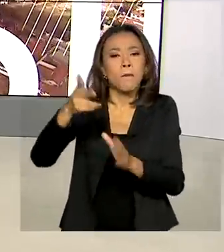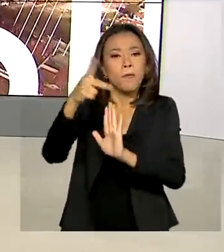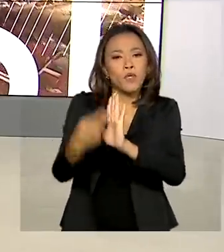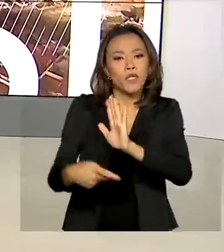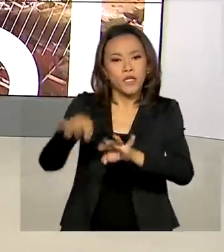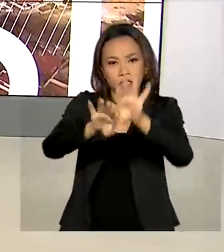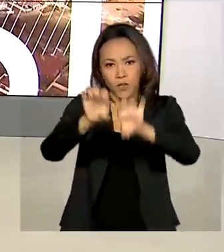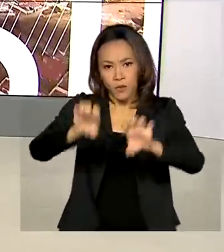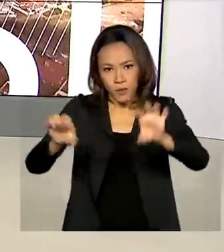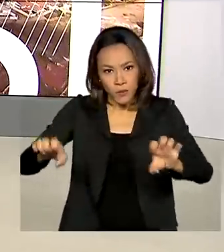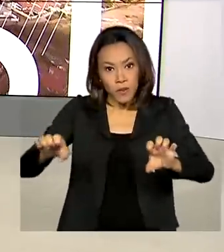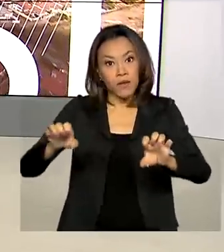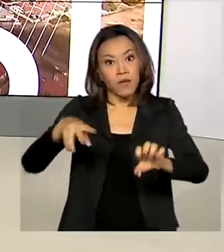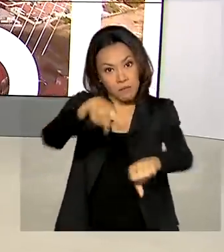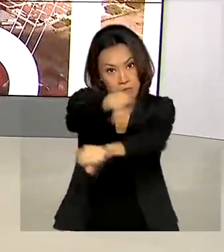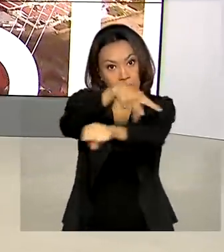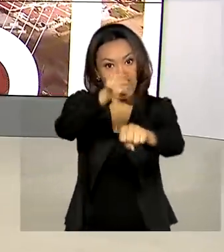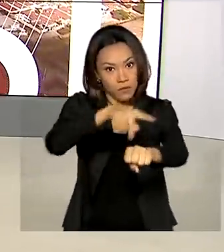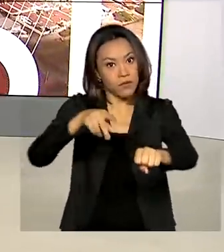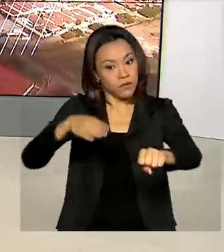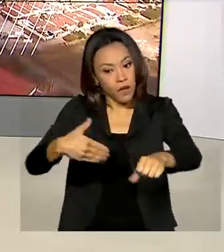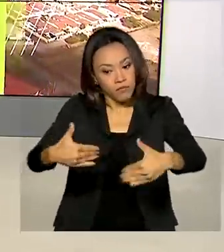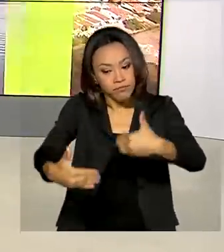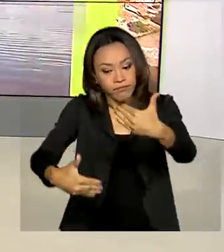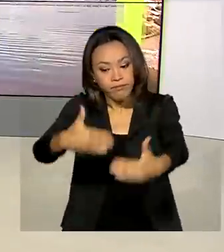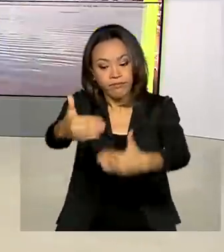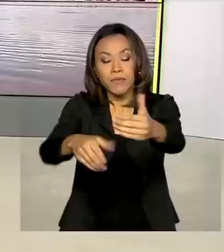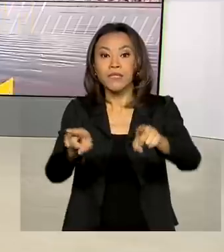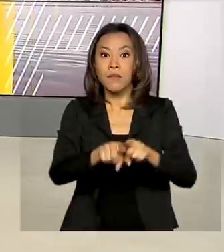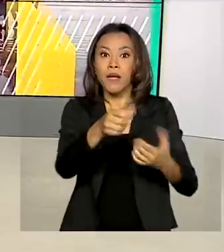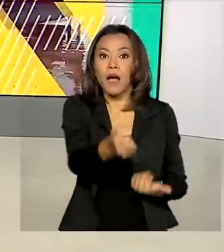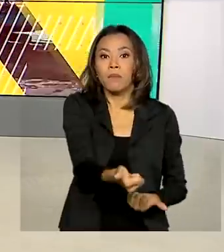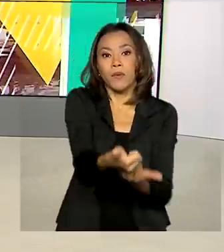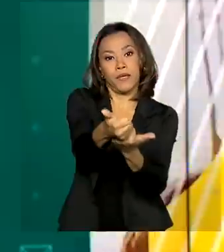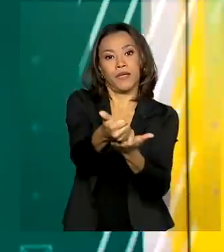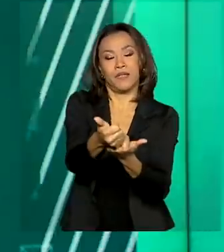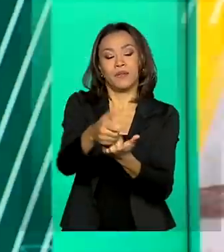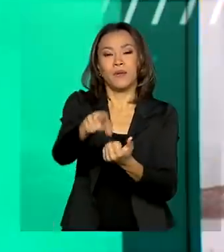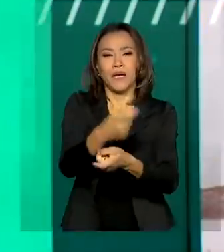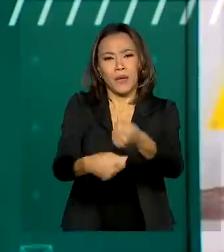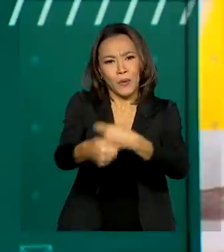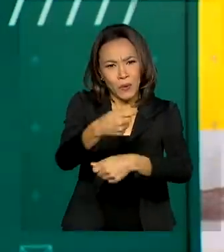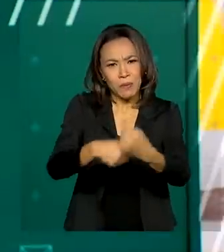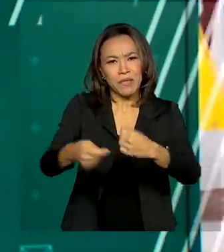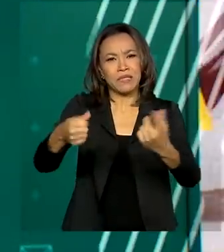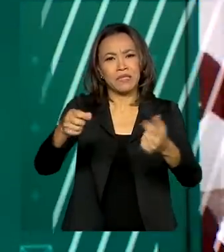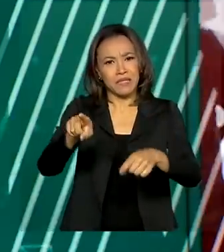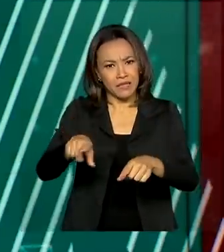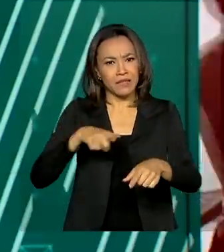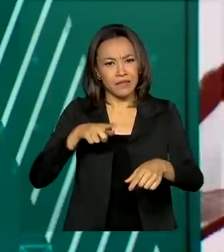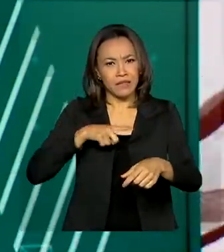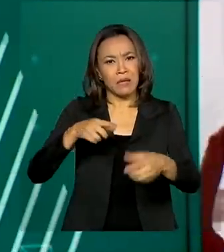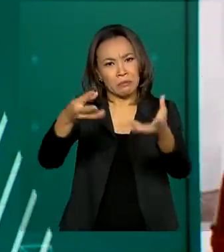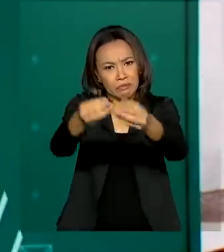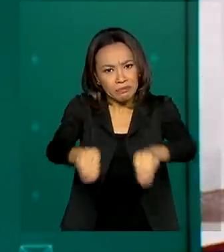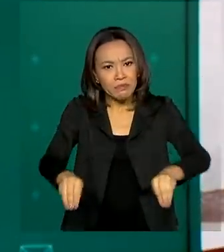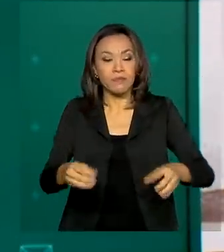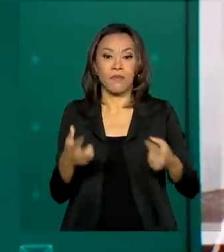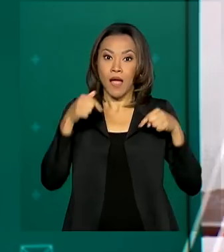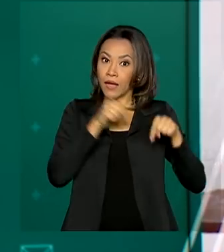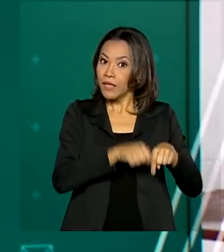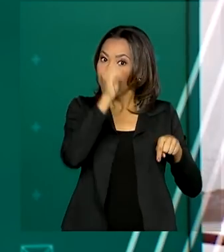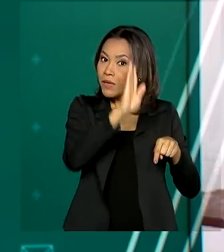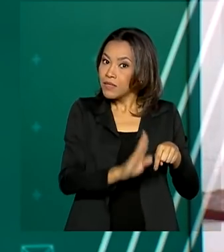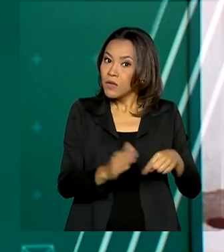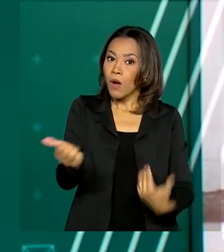desenvolvimento, mas agora também está socorrendo economias em crise. Aqui no Brasil, por exemplo, ajudou a